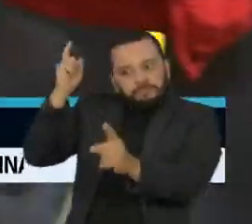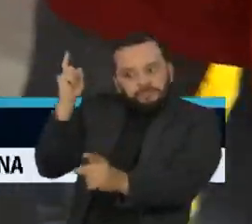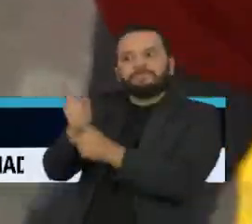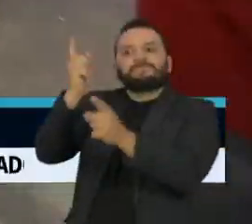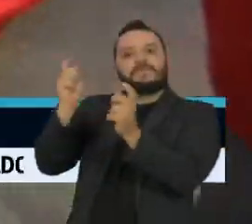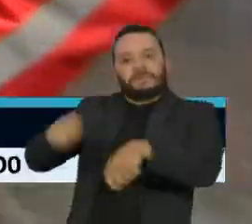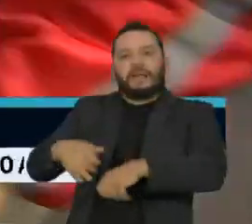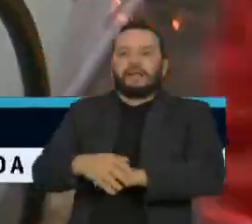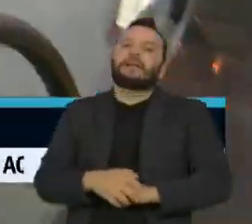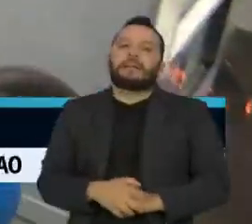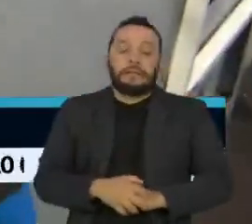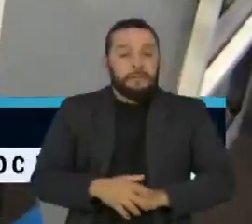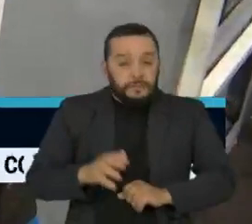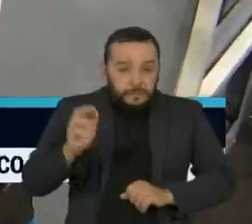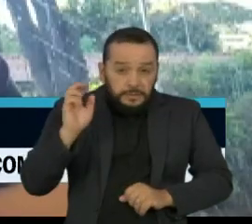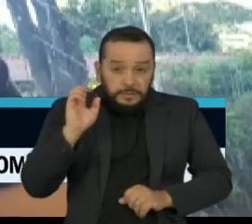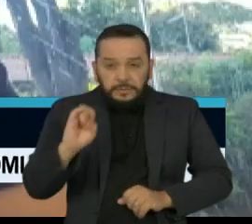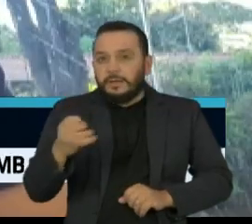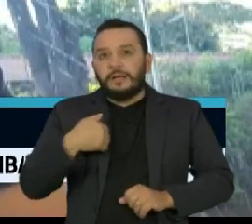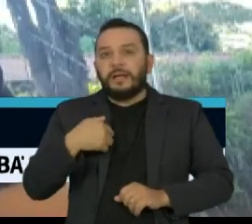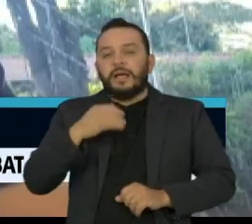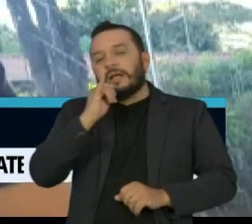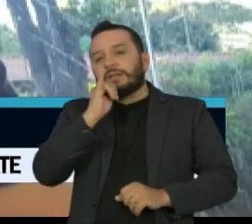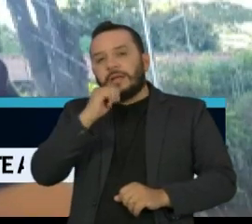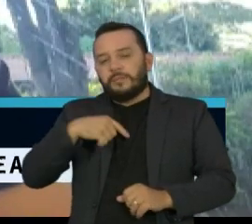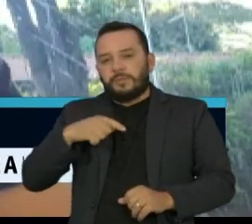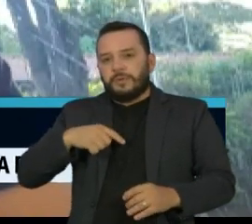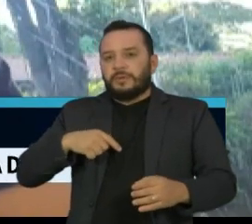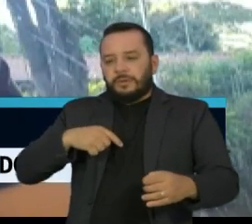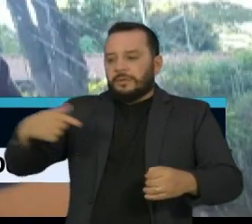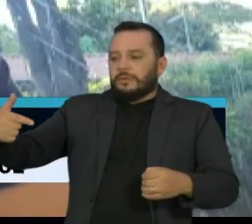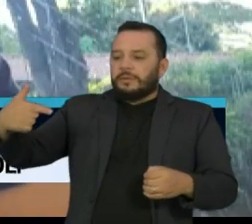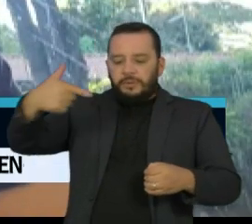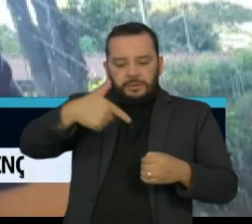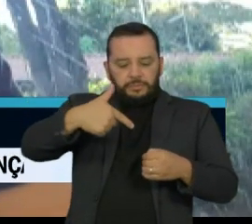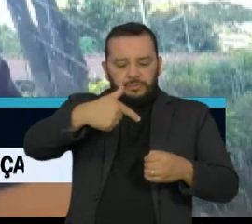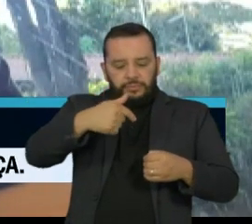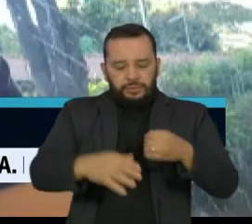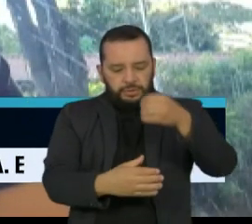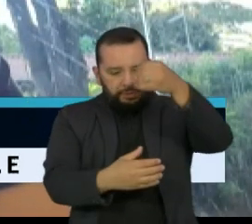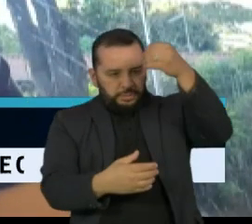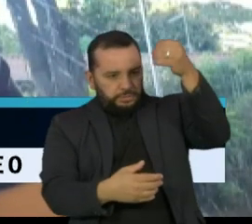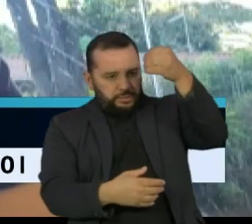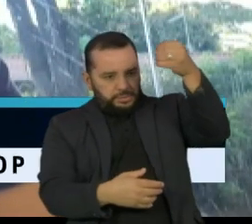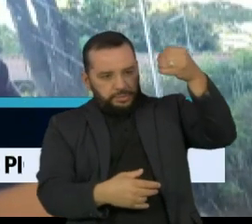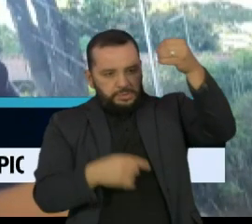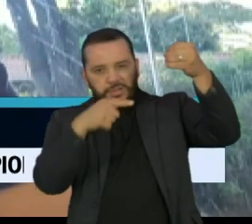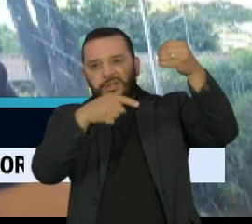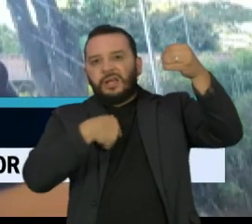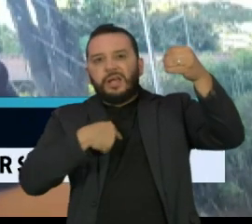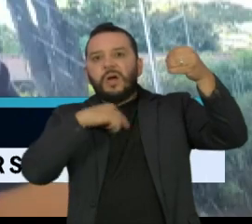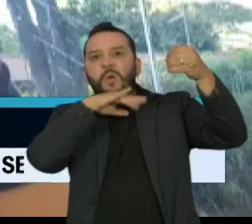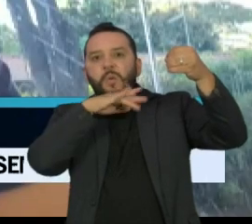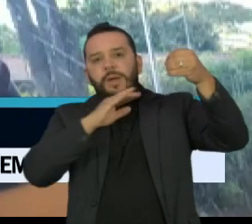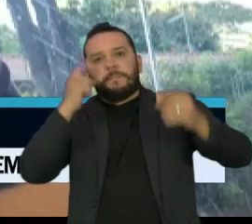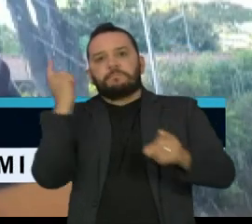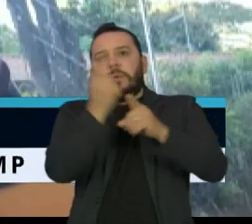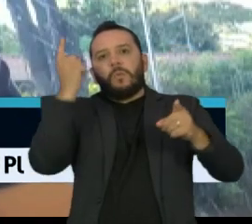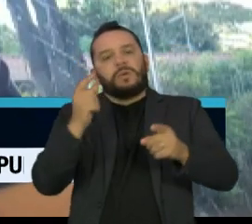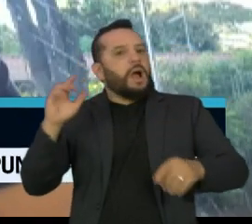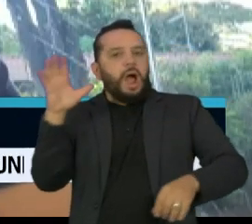por solvente, por exemplo, pode ser feita com produtos com baixa massa específica.